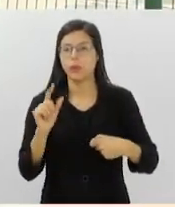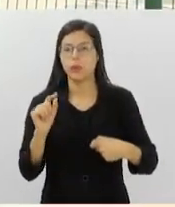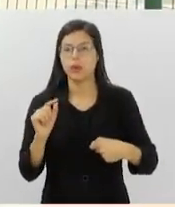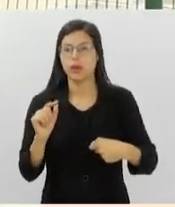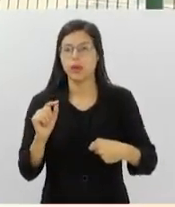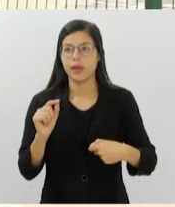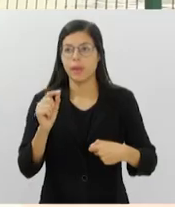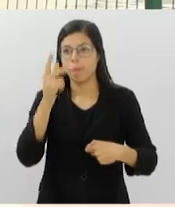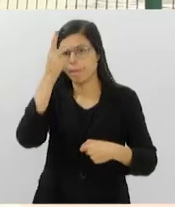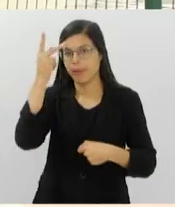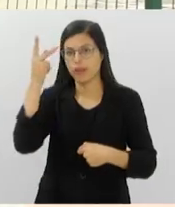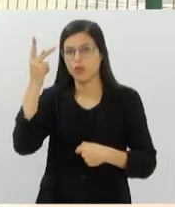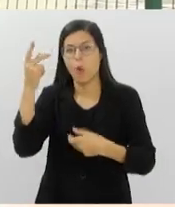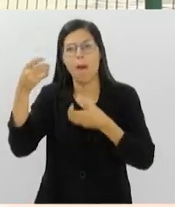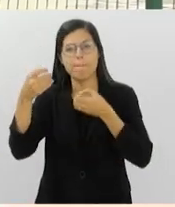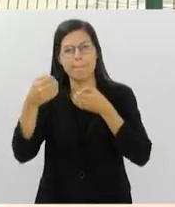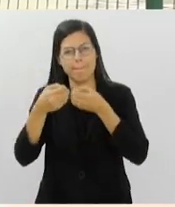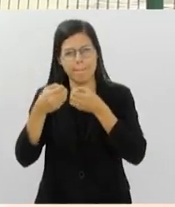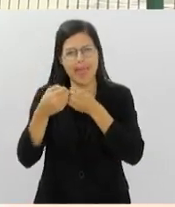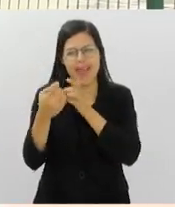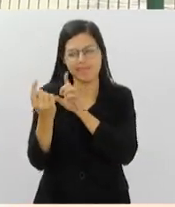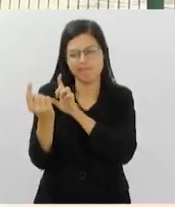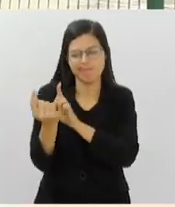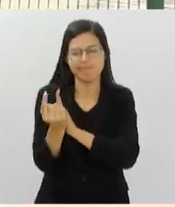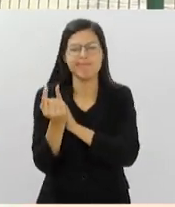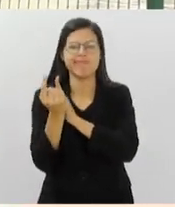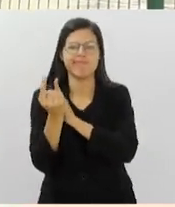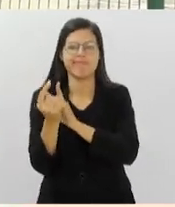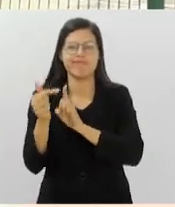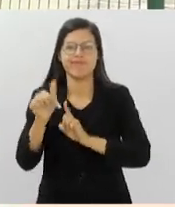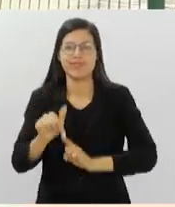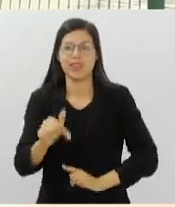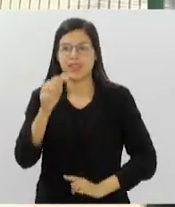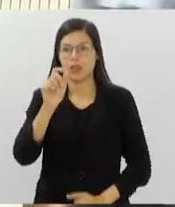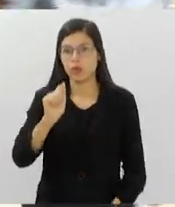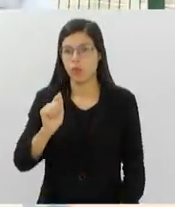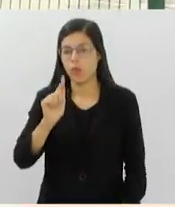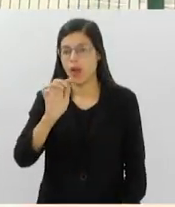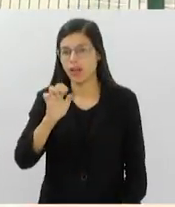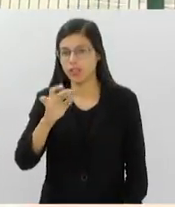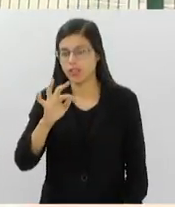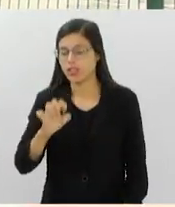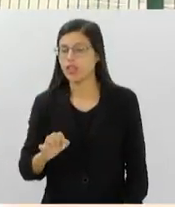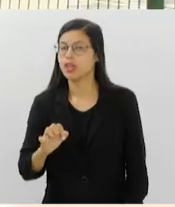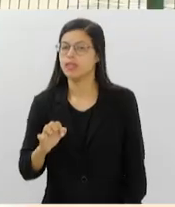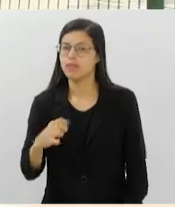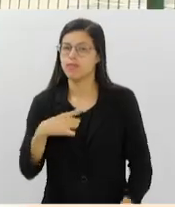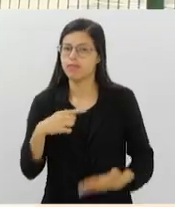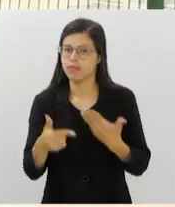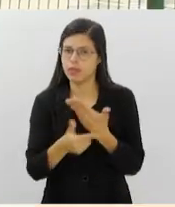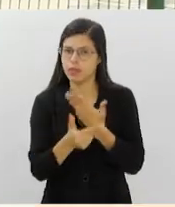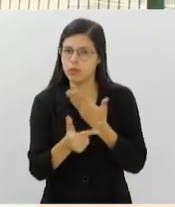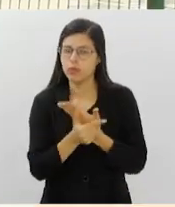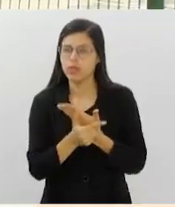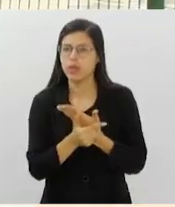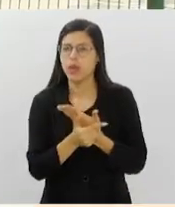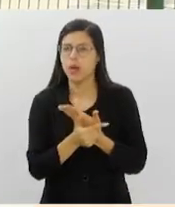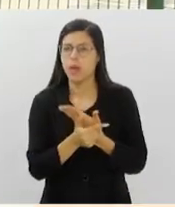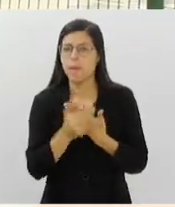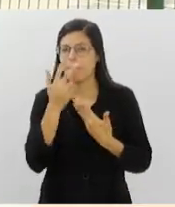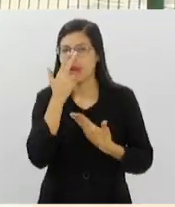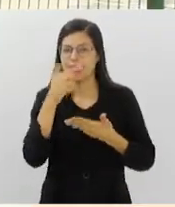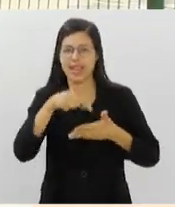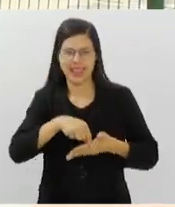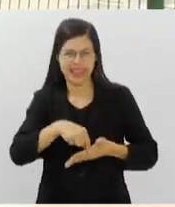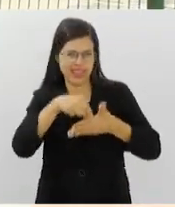se sentem próximas e os agentes comunitários de saúde exercem esse papel, que é um papel fundamental como lideranças comunitárias,